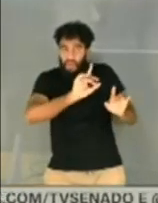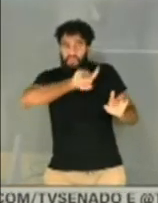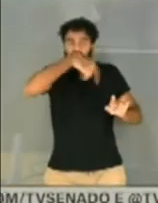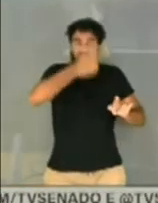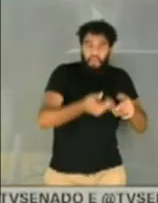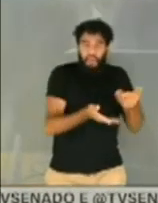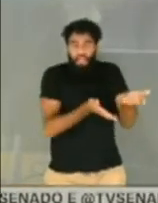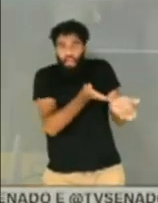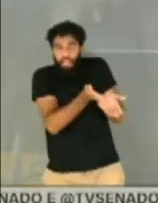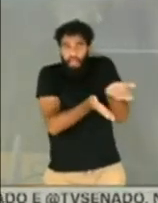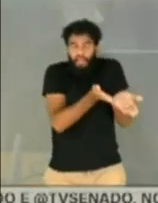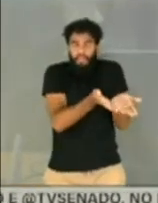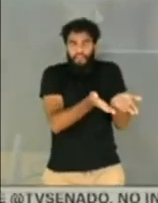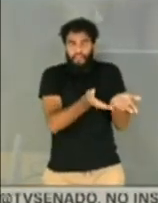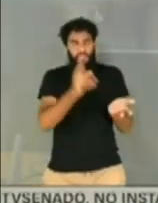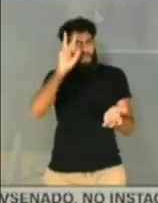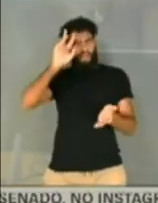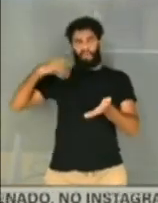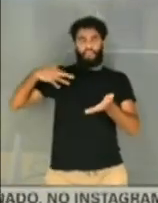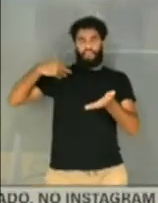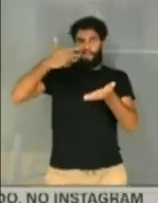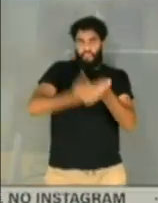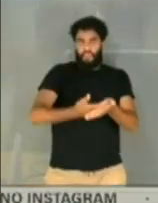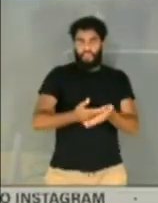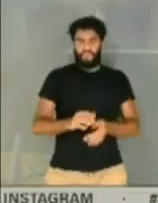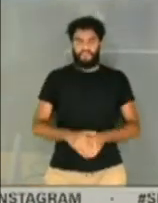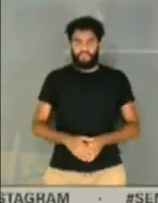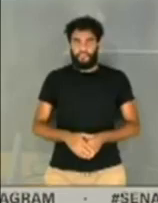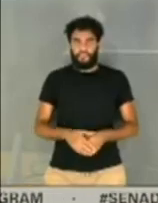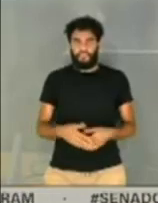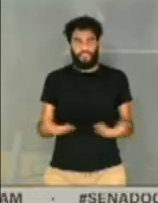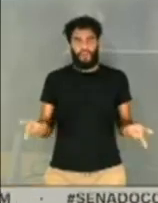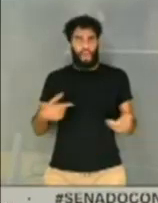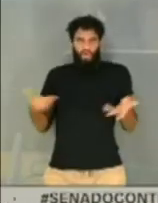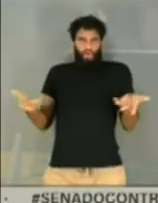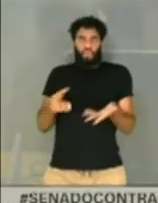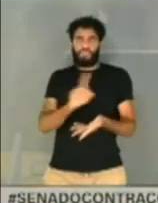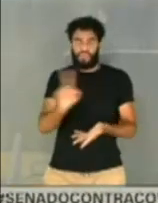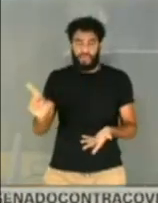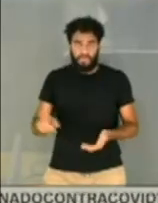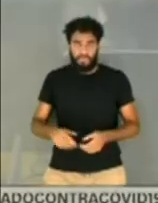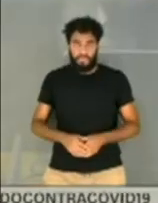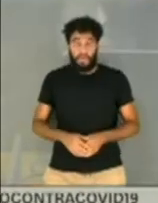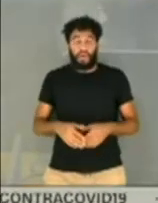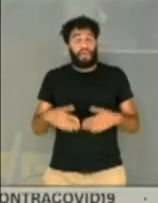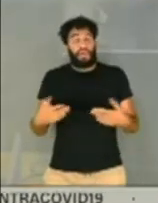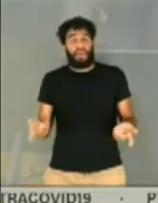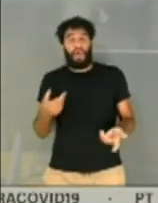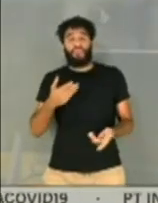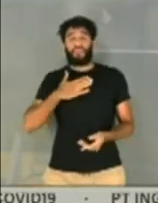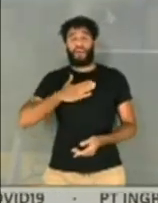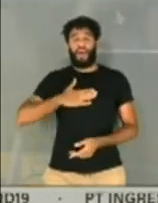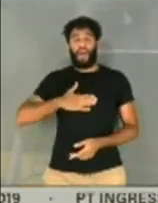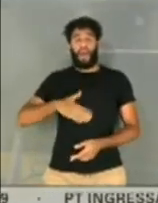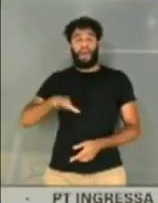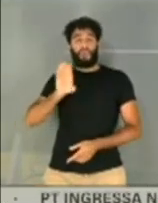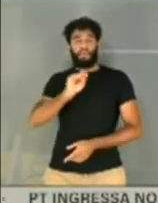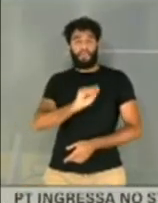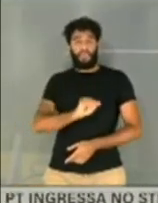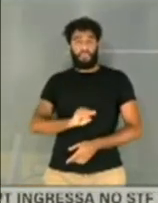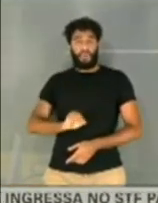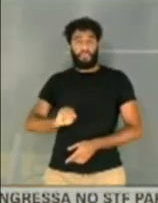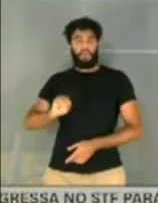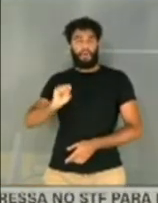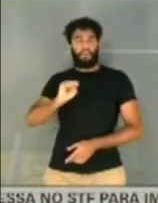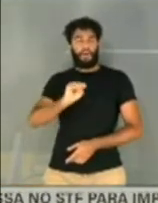remediar. Isso é histórico, doutora Anice. Isso é histórico, não é de hoje. Então, a sua voz calma, a sua forma de